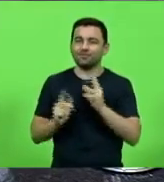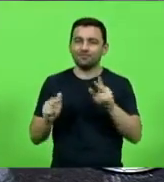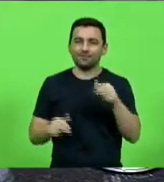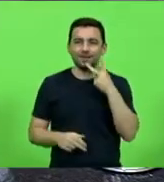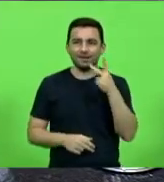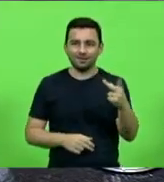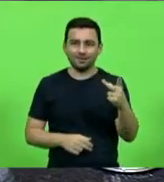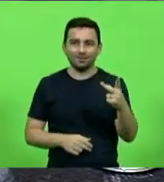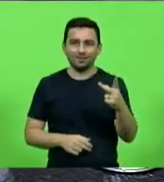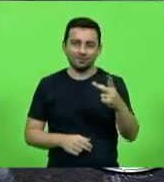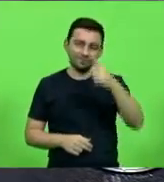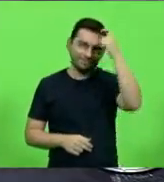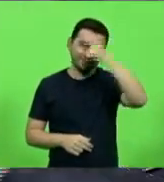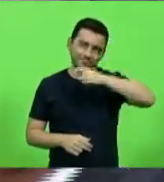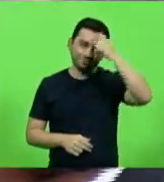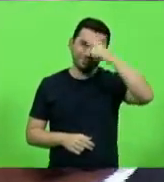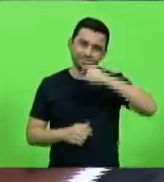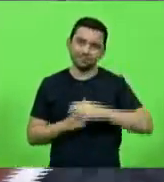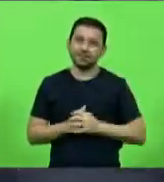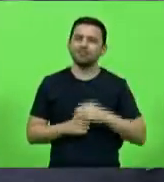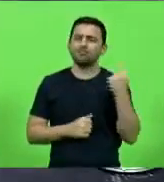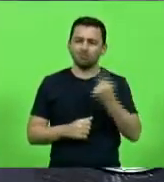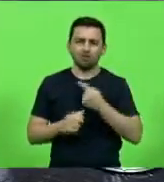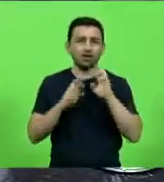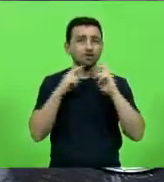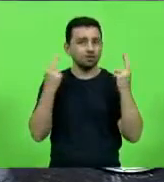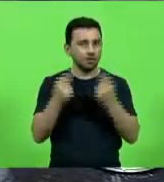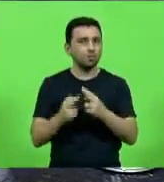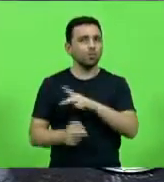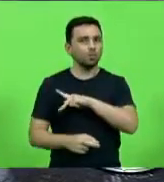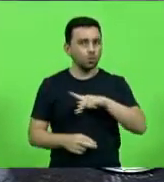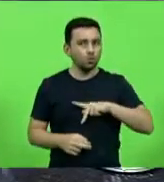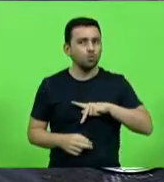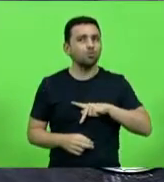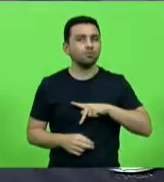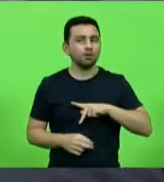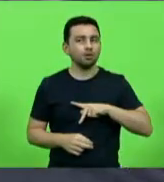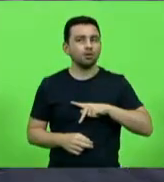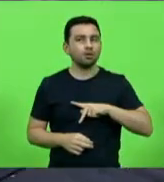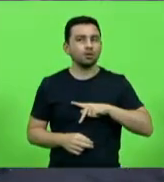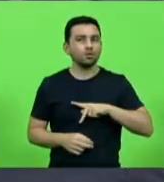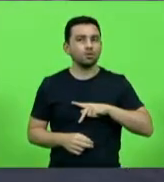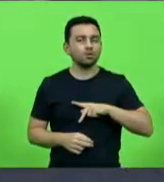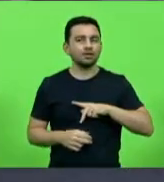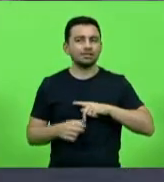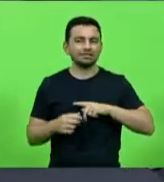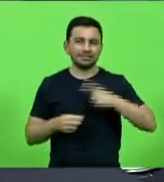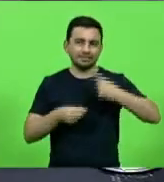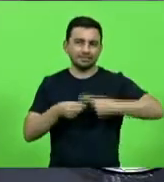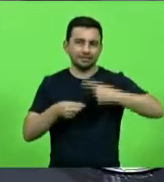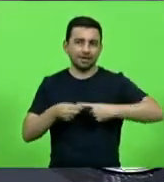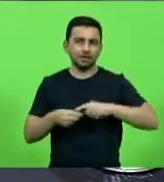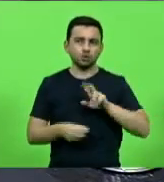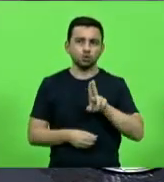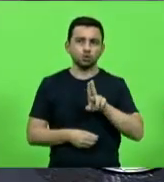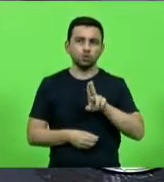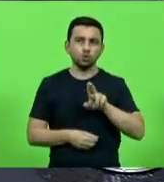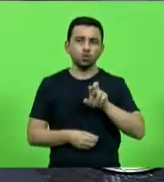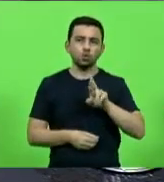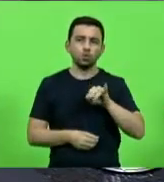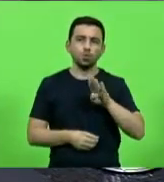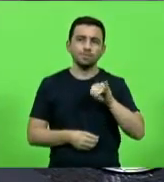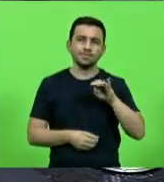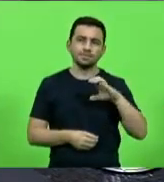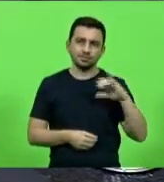Maurício Scudillac. Estivemos em audiência pública lá no município de Urubici, numa comunidade muito